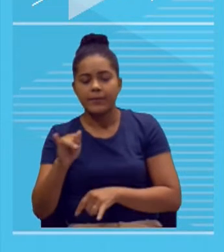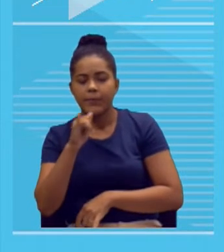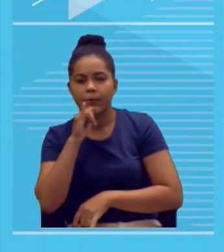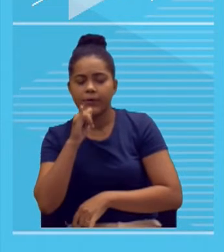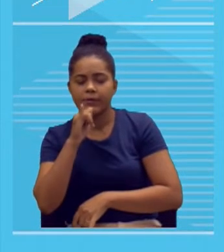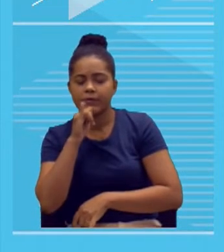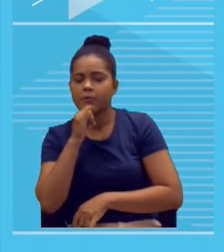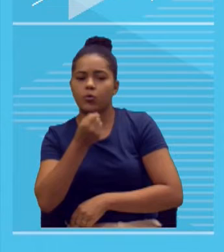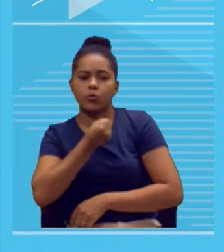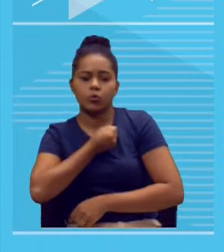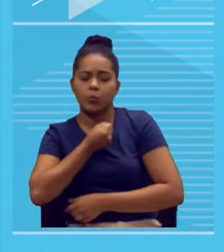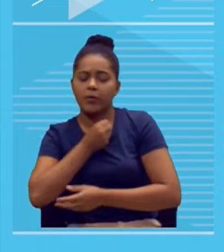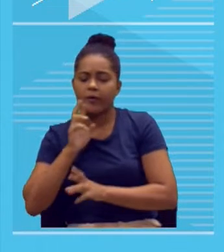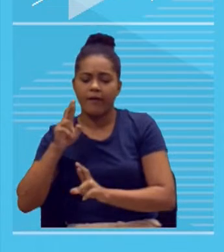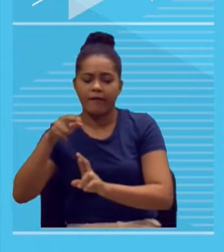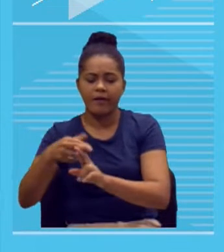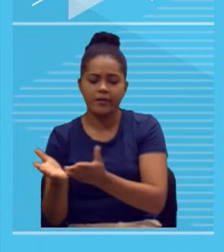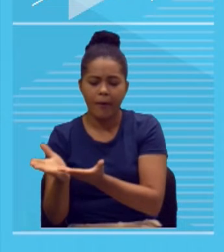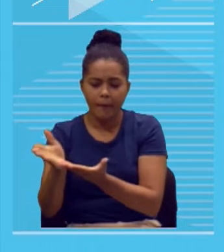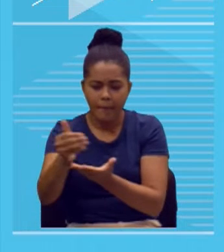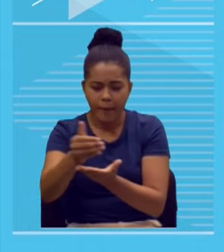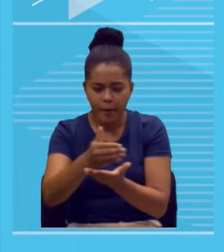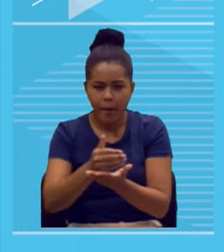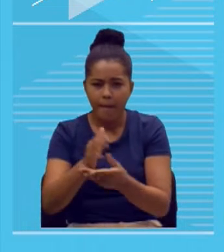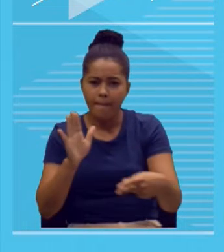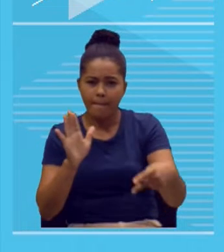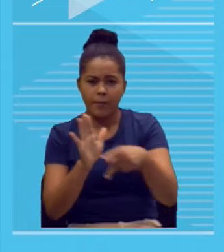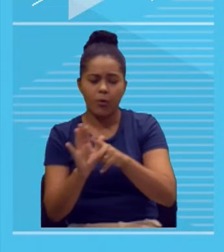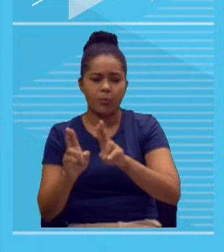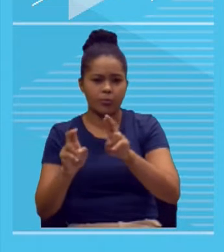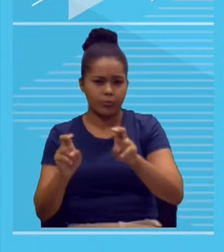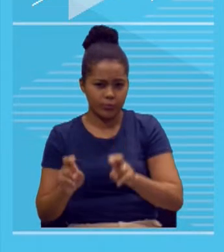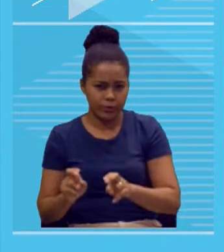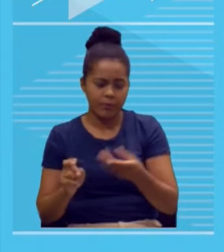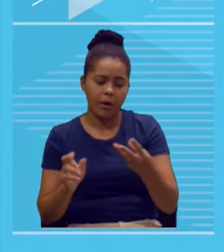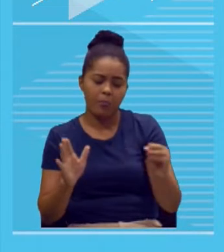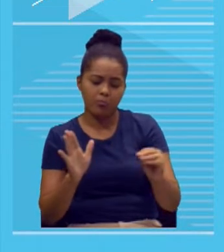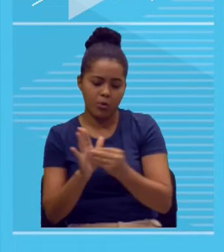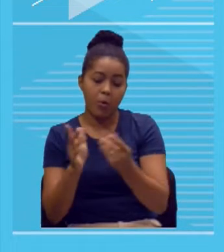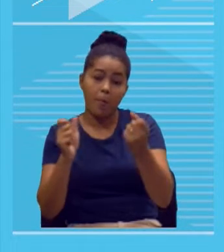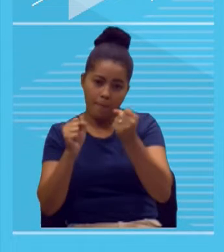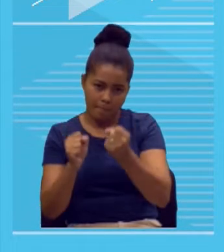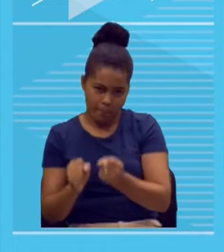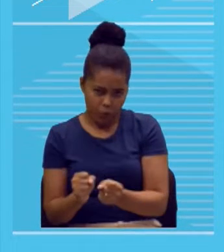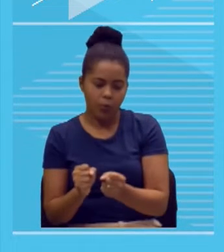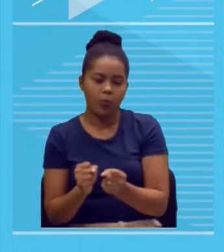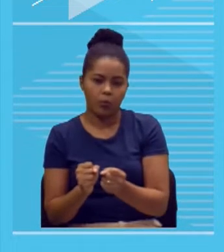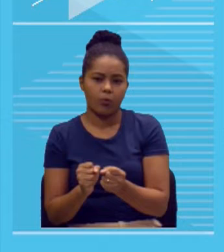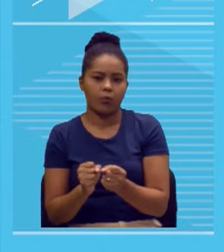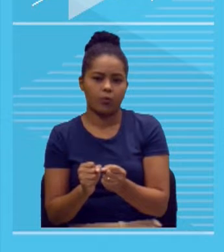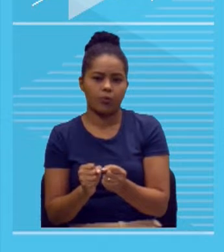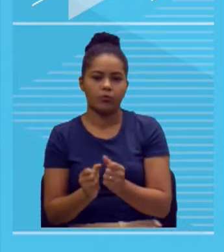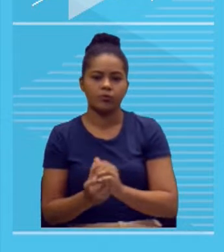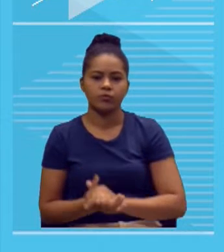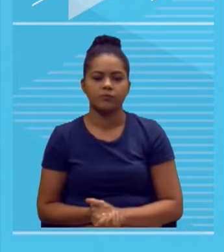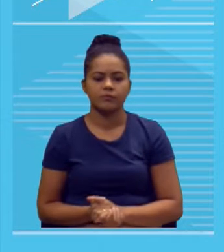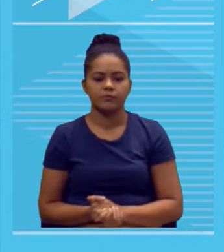dados científicos, tá? Dados estatísticos, por exemplo, tá? Expressões numéricas que indicam